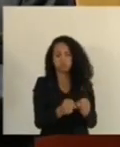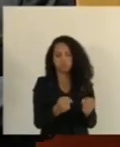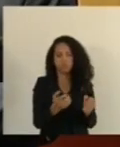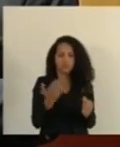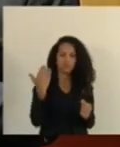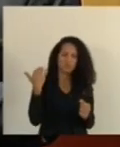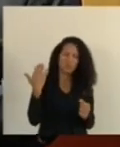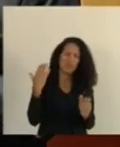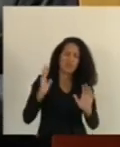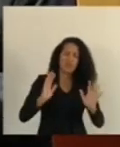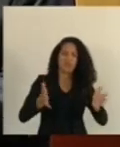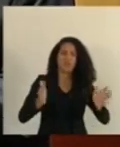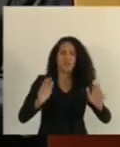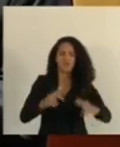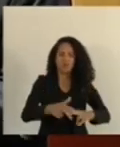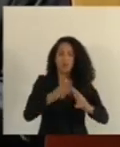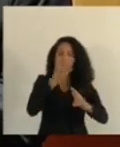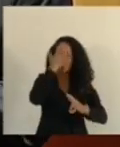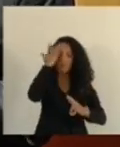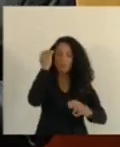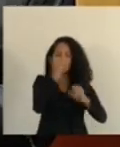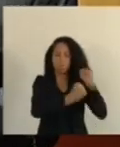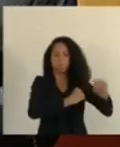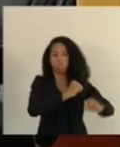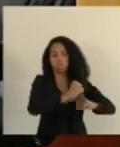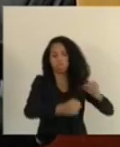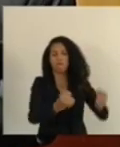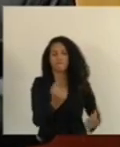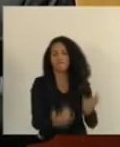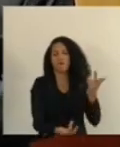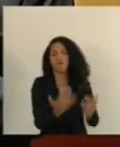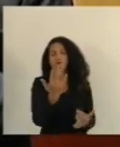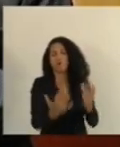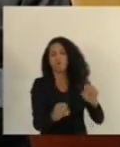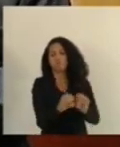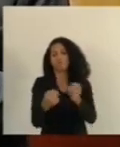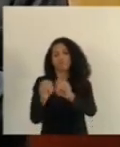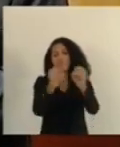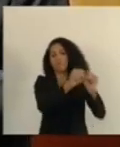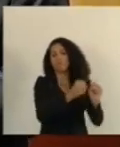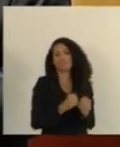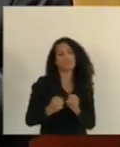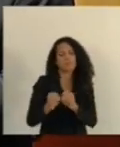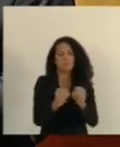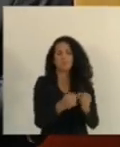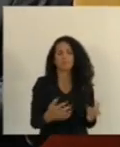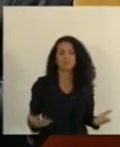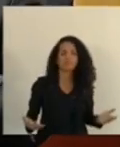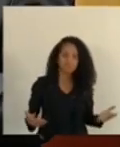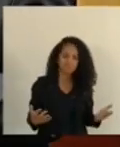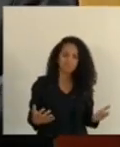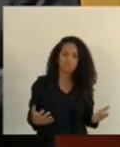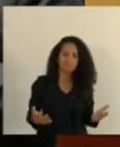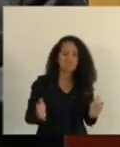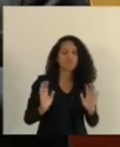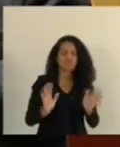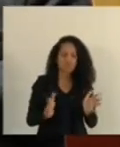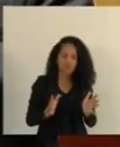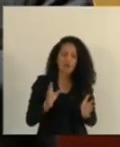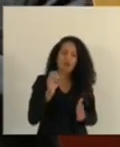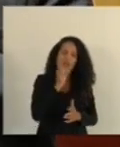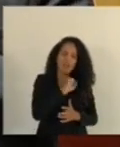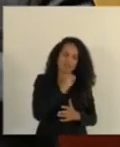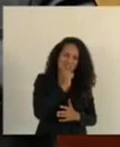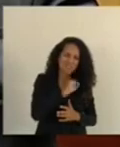muito em função de vândalos que colocaram fogo naquela ponte e ela que já estava em estado